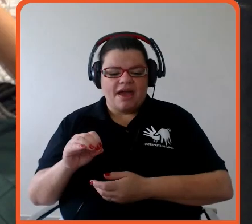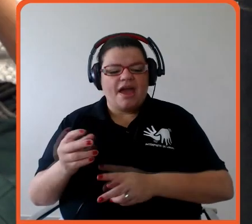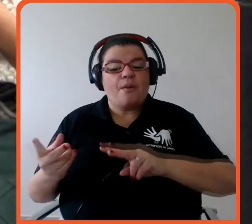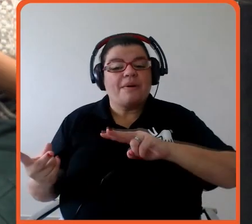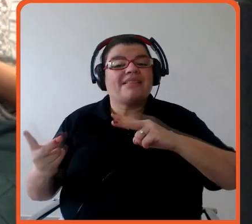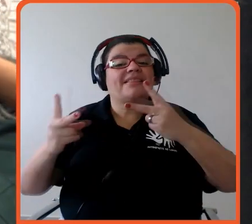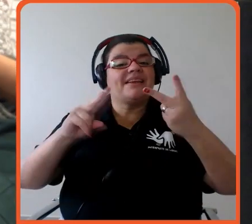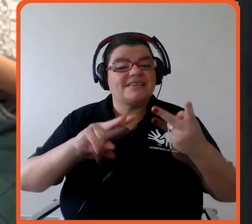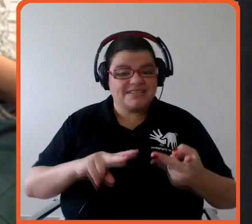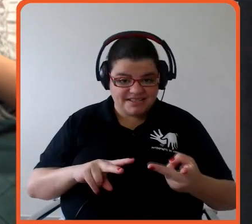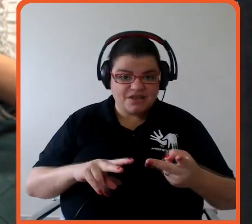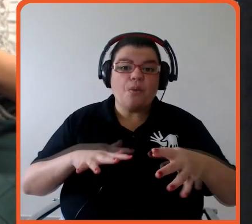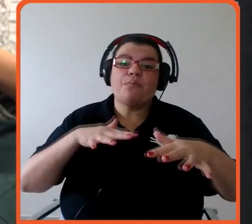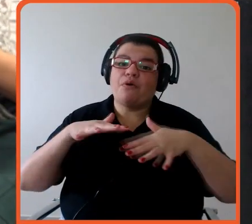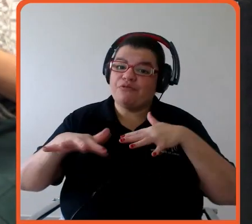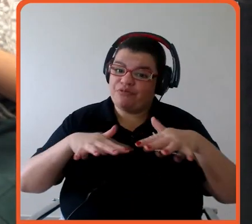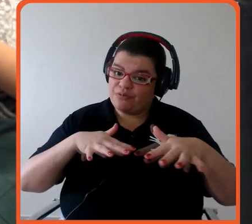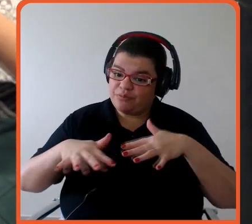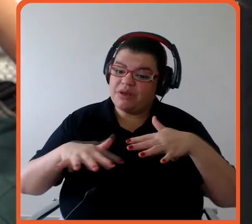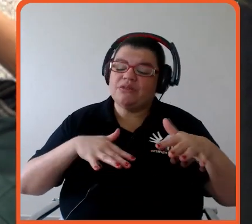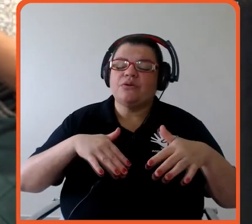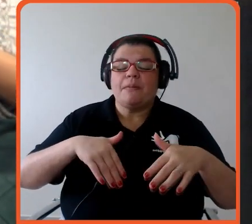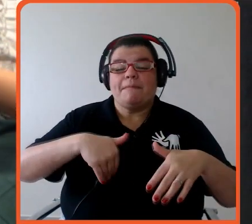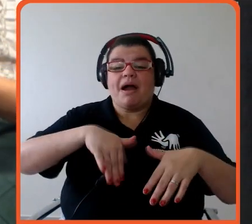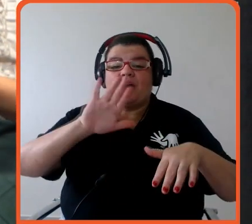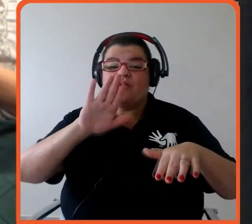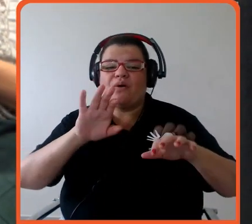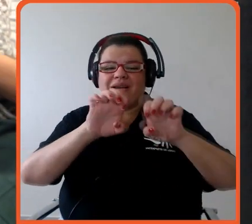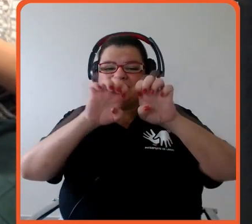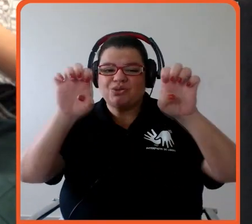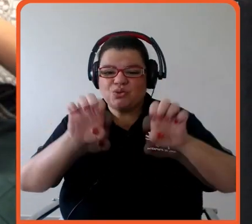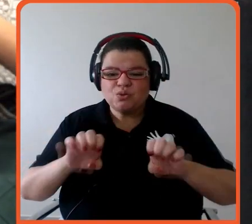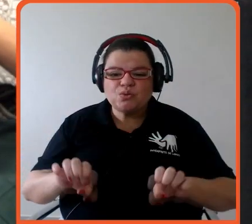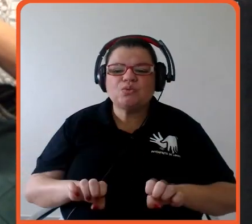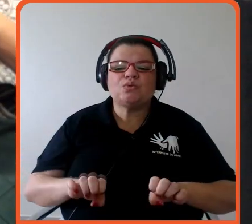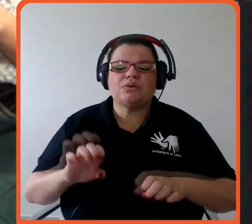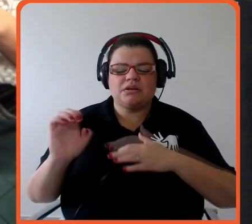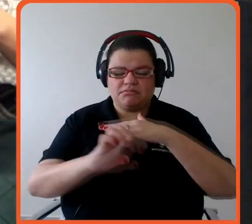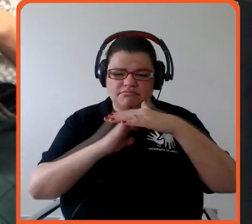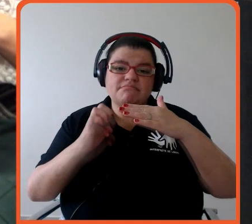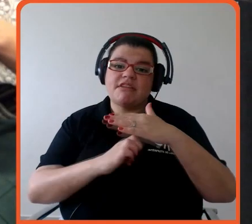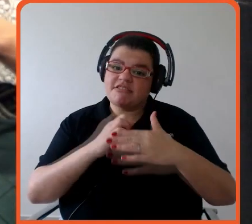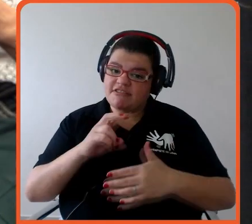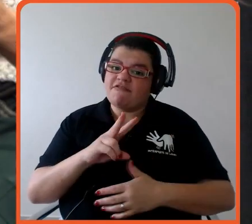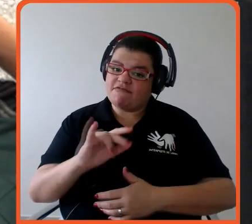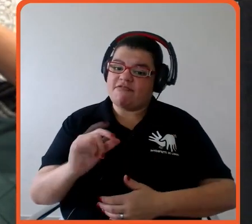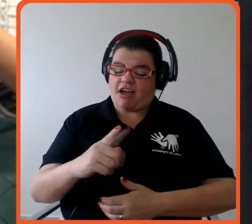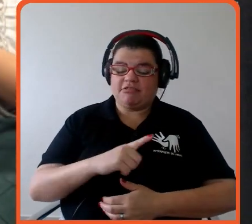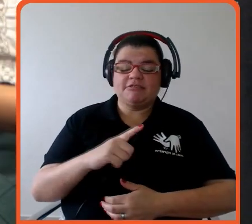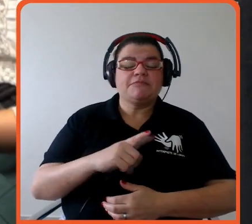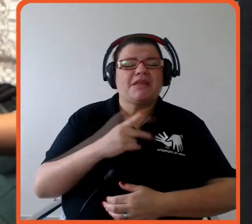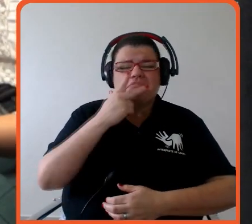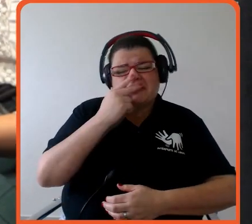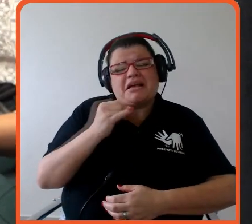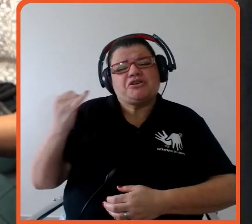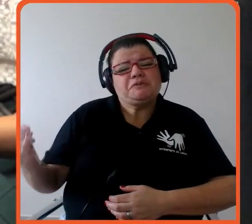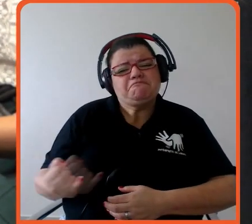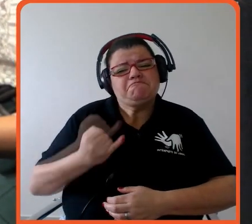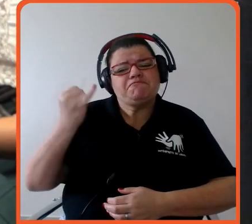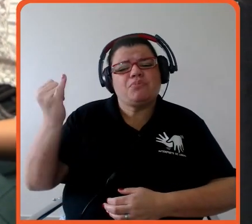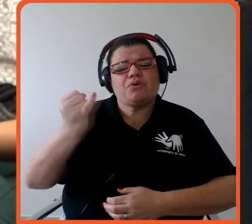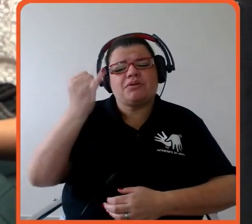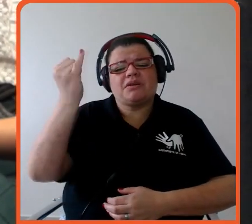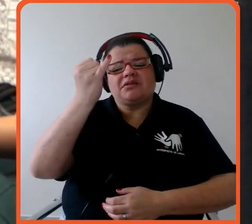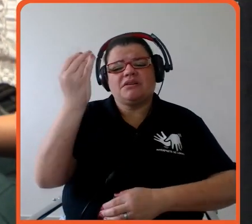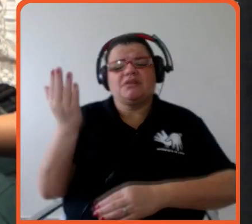movimento maior e mais estrutural das empresas mas a gente acredita que vai ser super importante até para ajudar nessa transição e punir